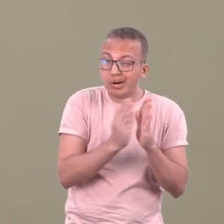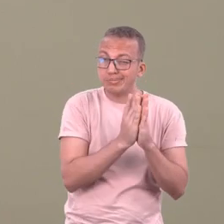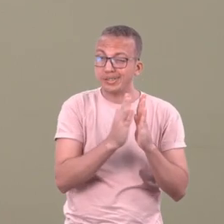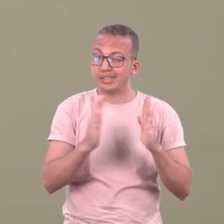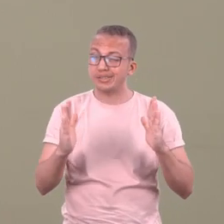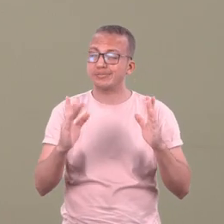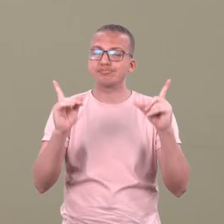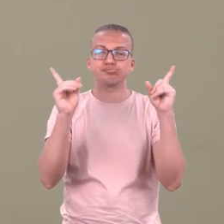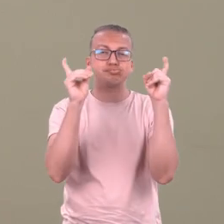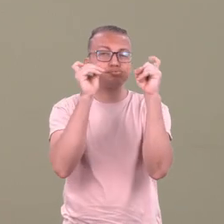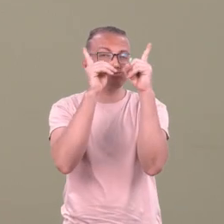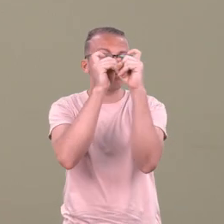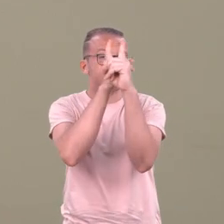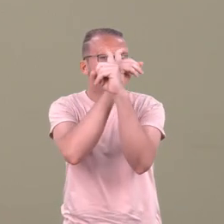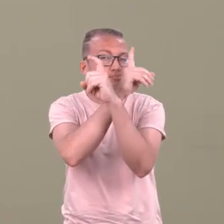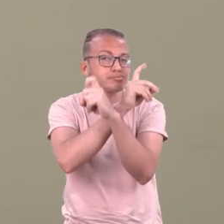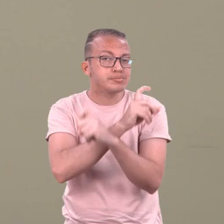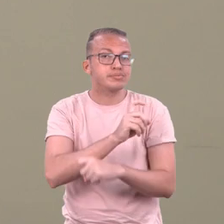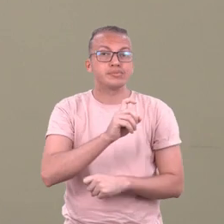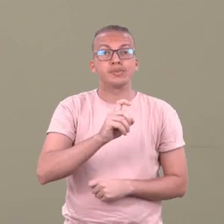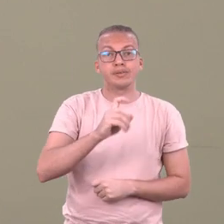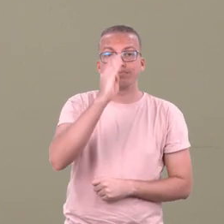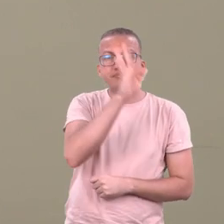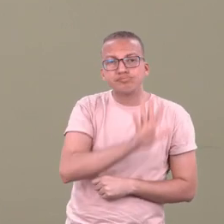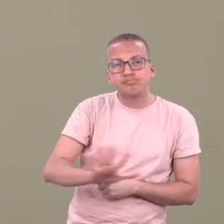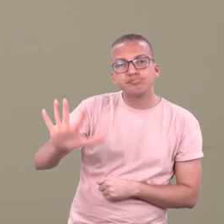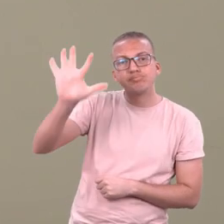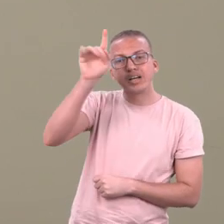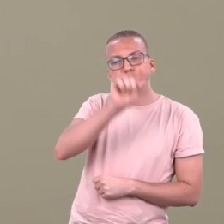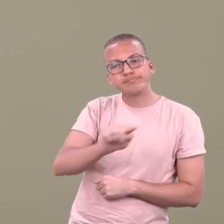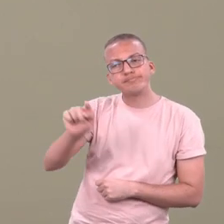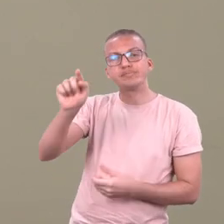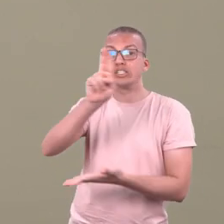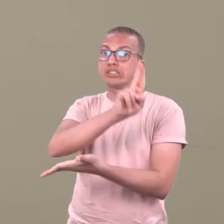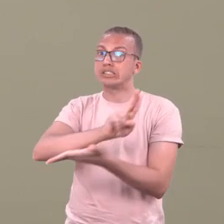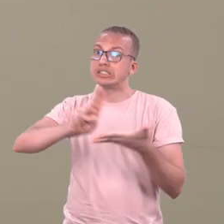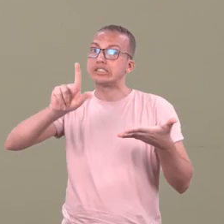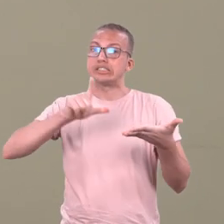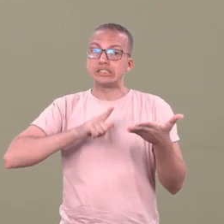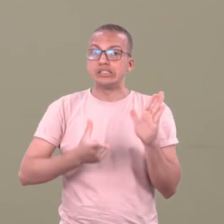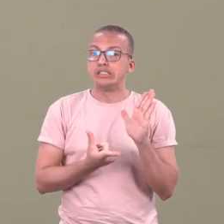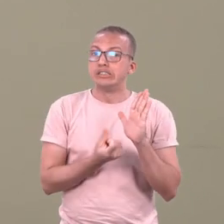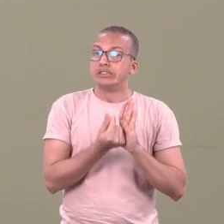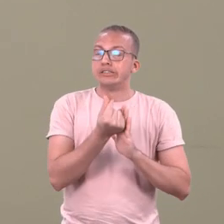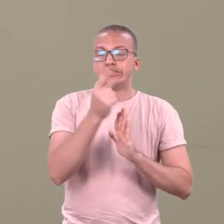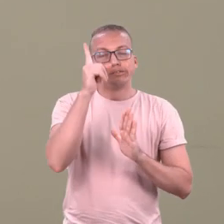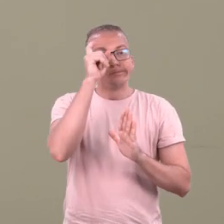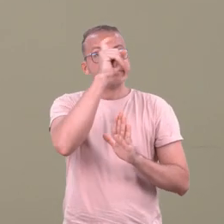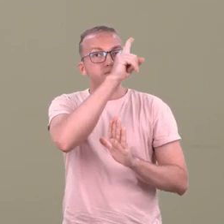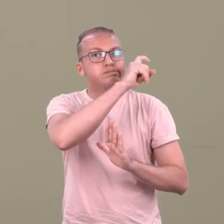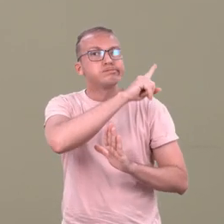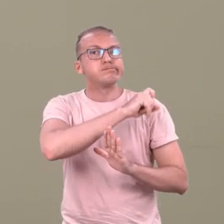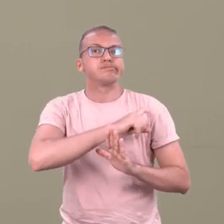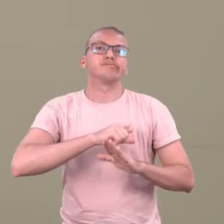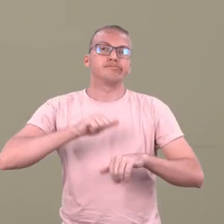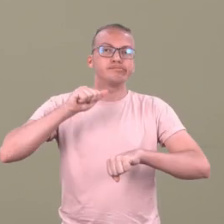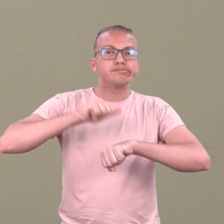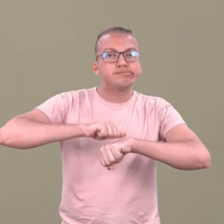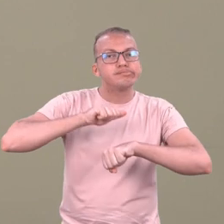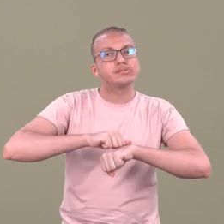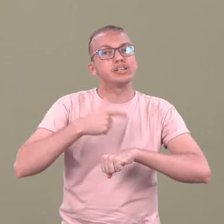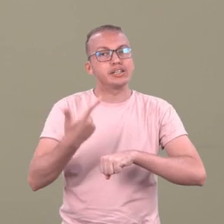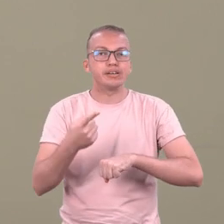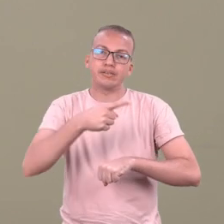delicada para as universidades em termos de restrição orçamentária, possa ter a segurança